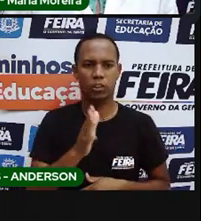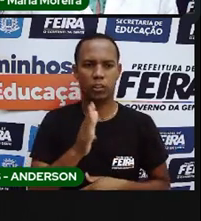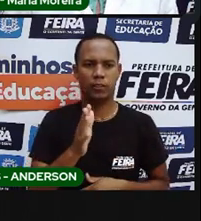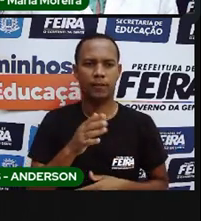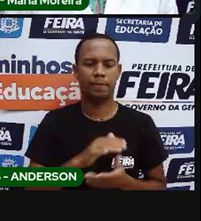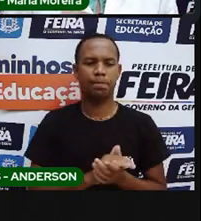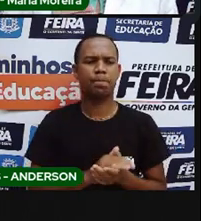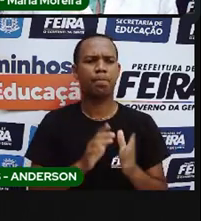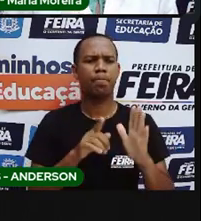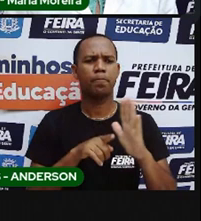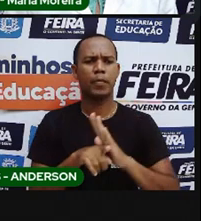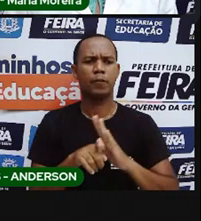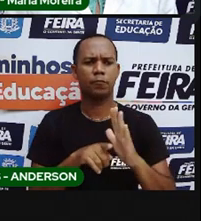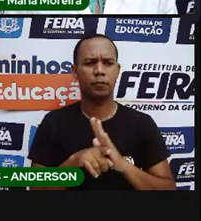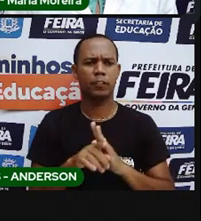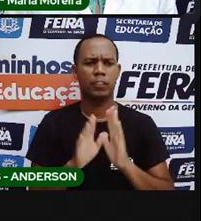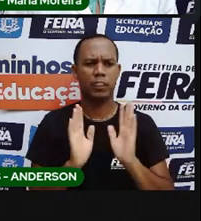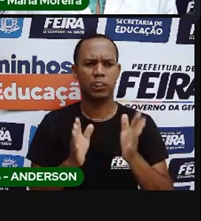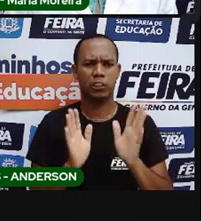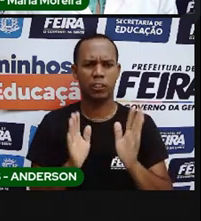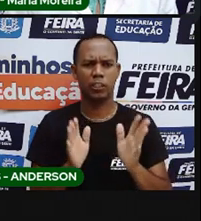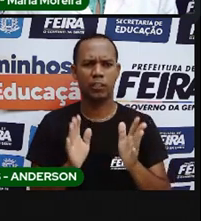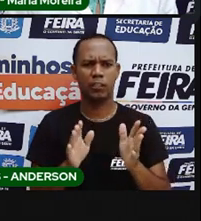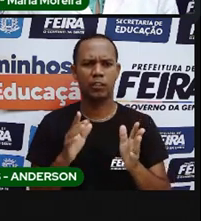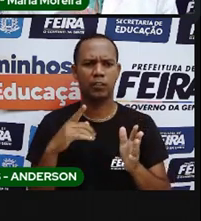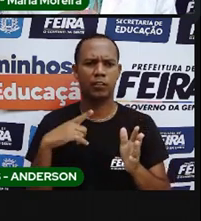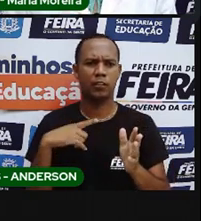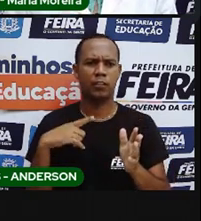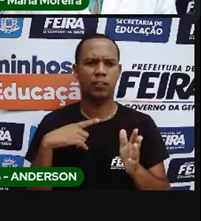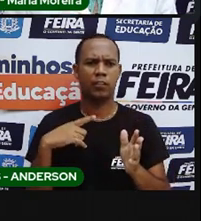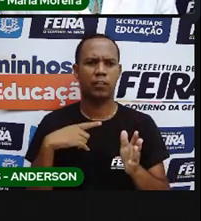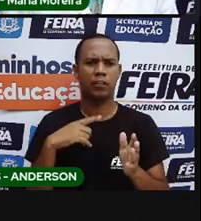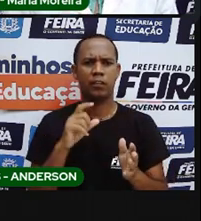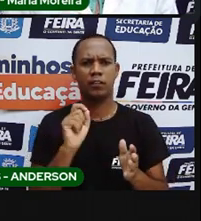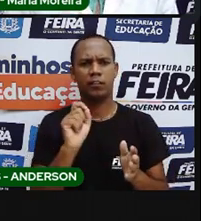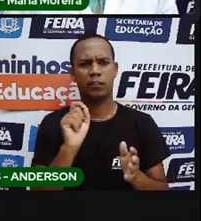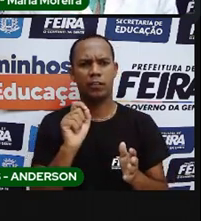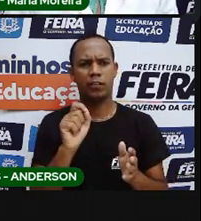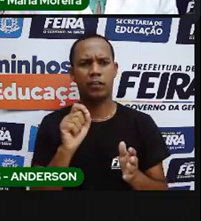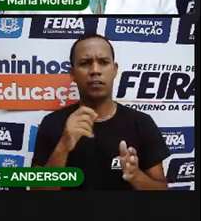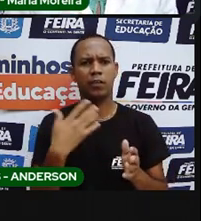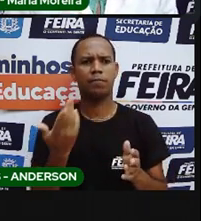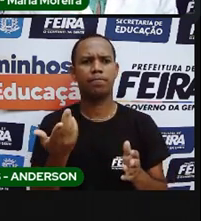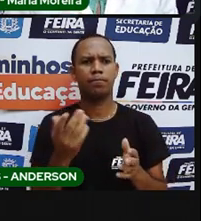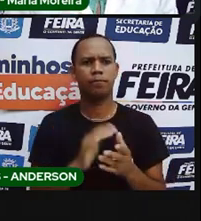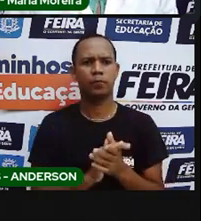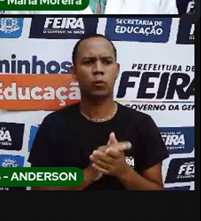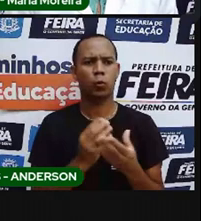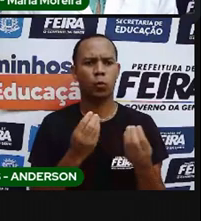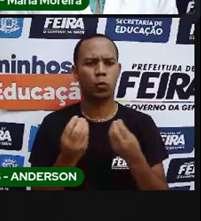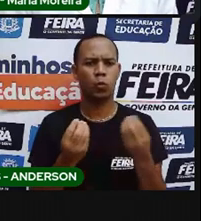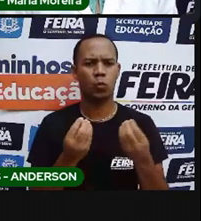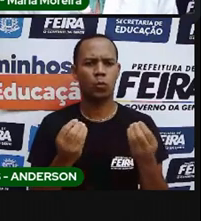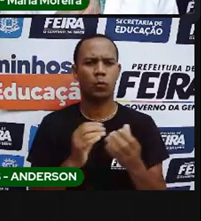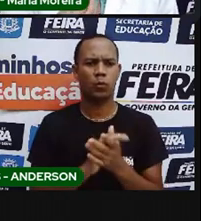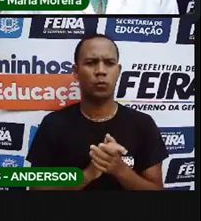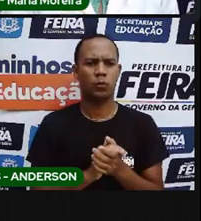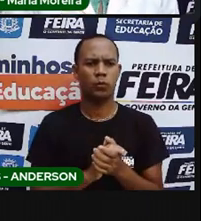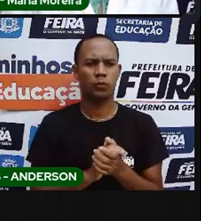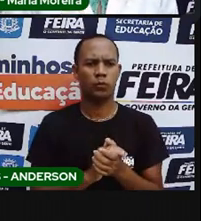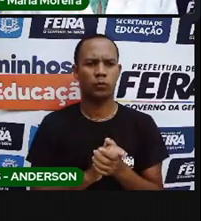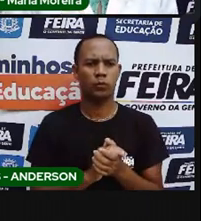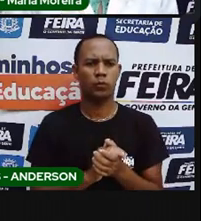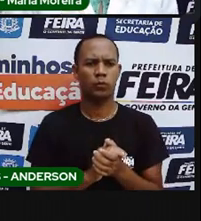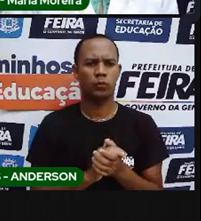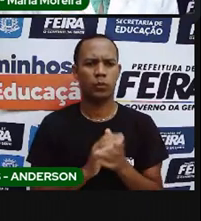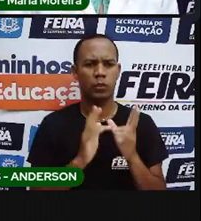perguntou para ele, se já existia alguém aqui, quem chegou teria que ter feito por quê? Teria que ter agido da forma